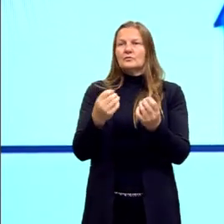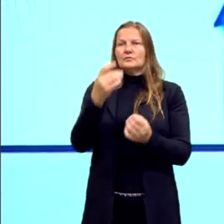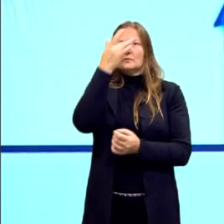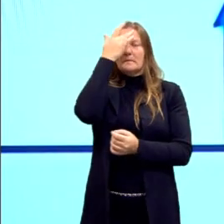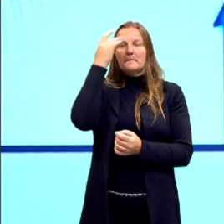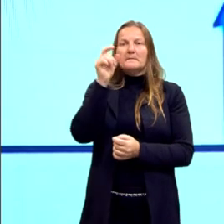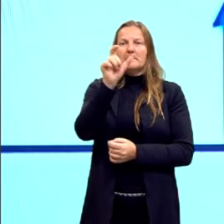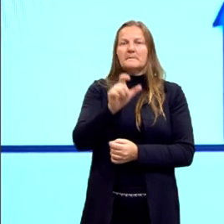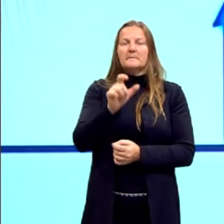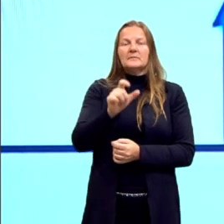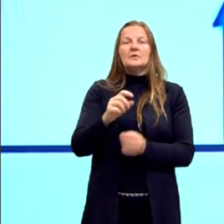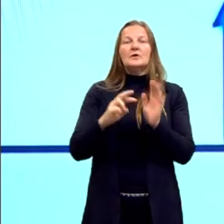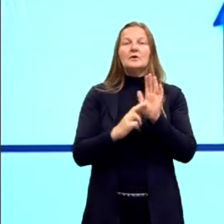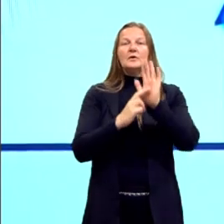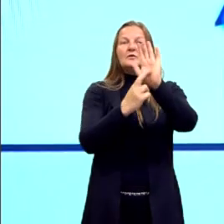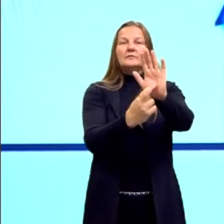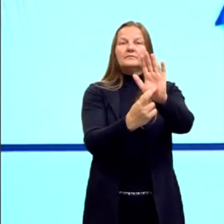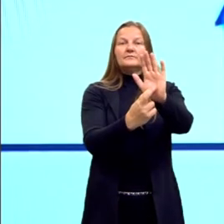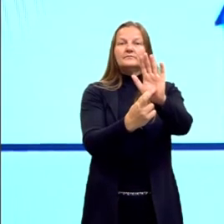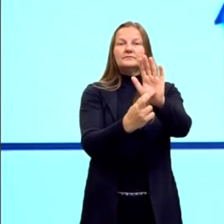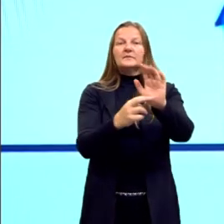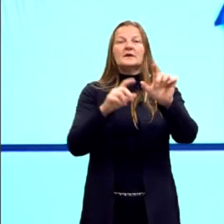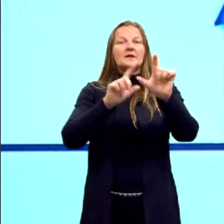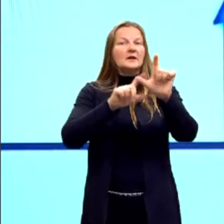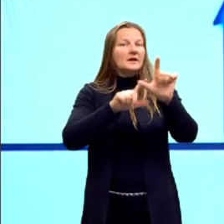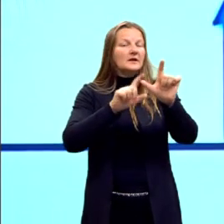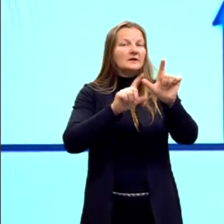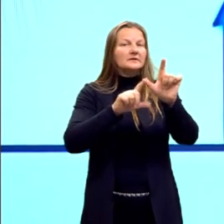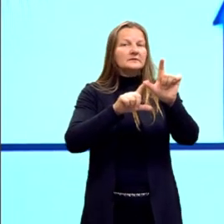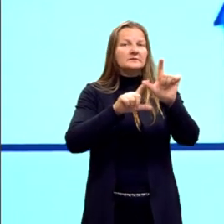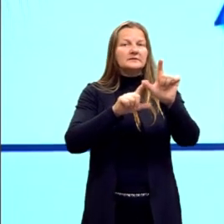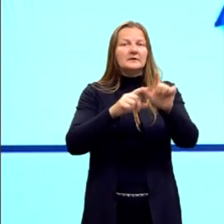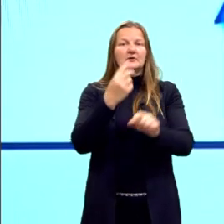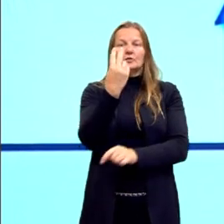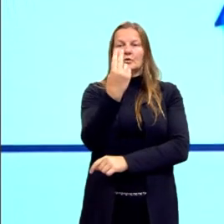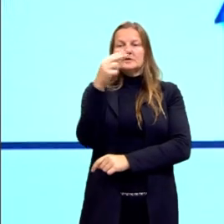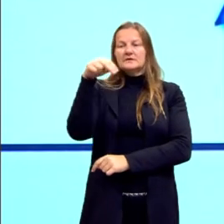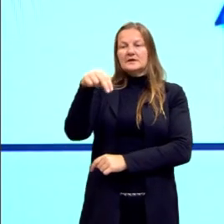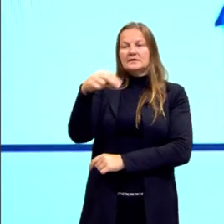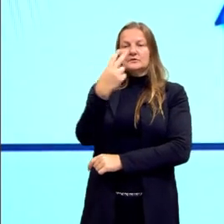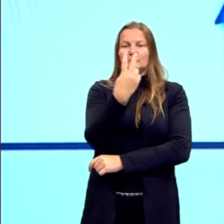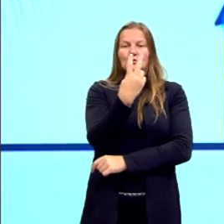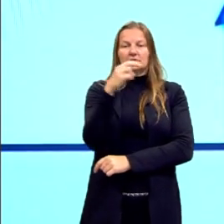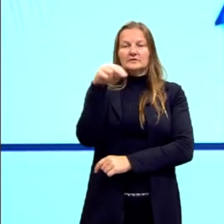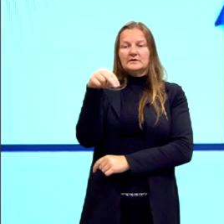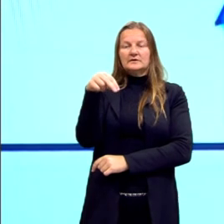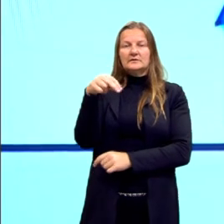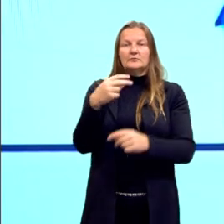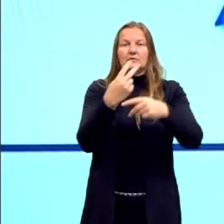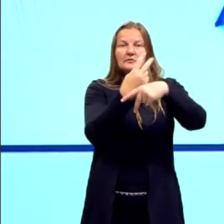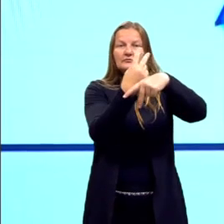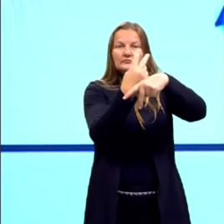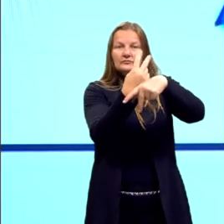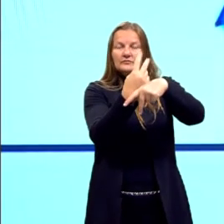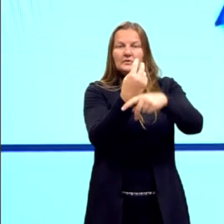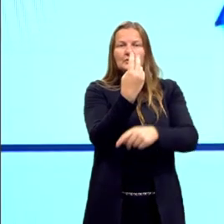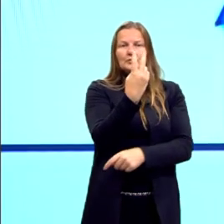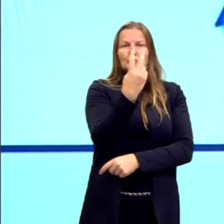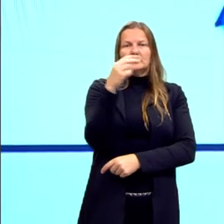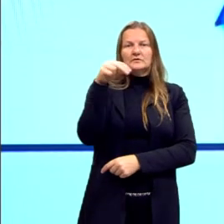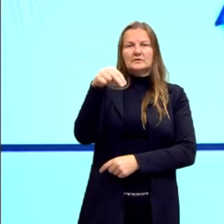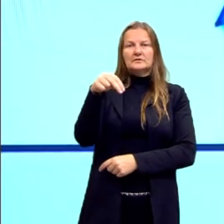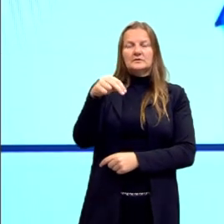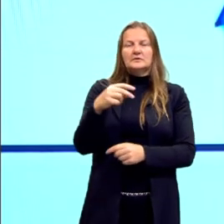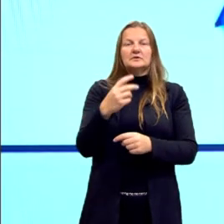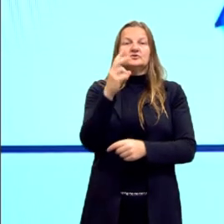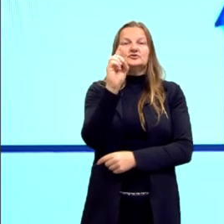representamos pela letra e número 2N. Então, quando vê 2N na célula, é uma célula